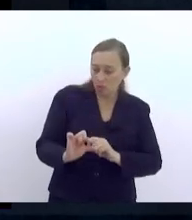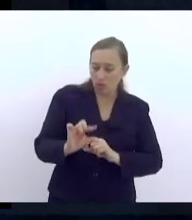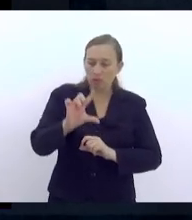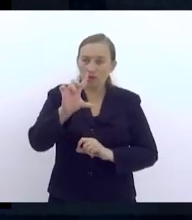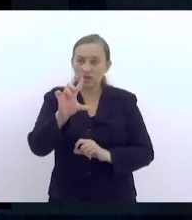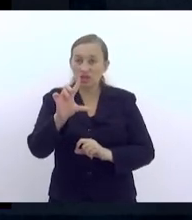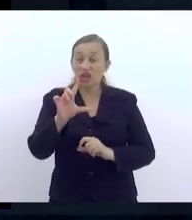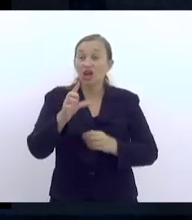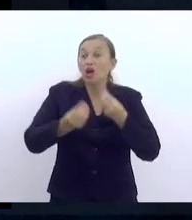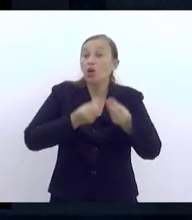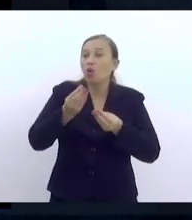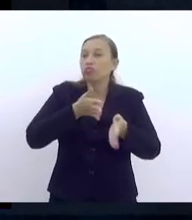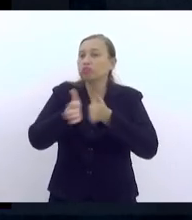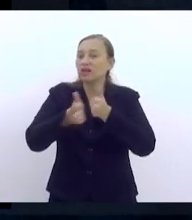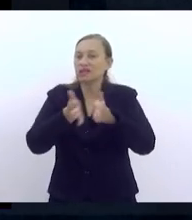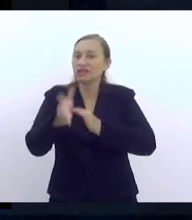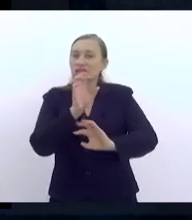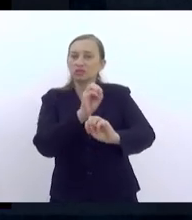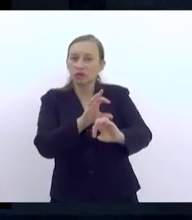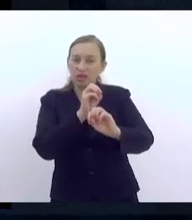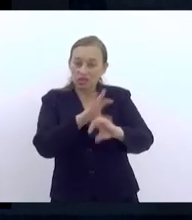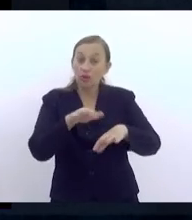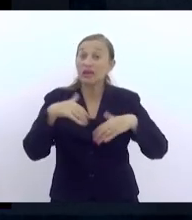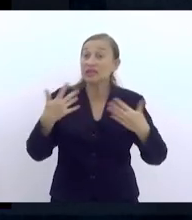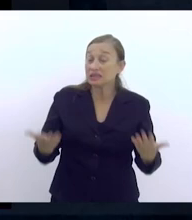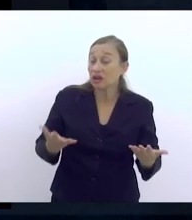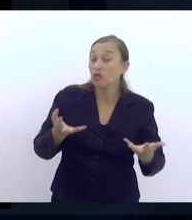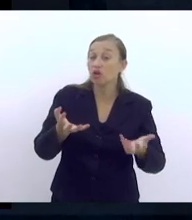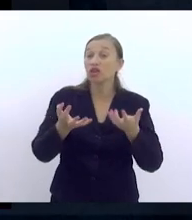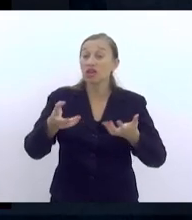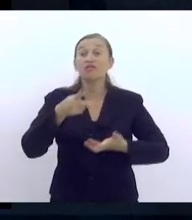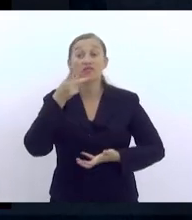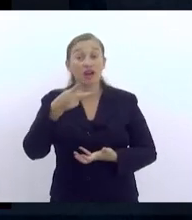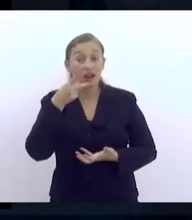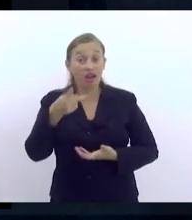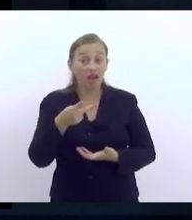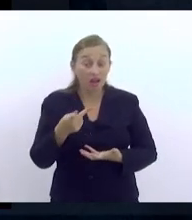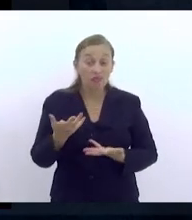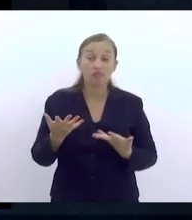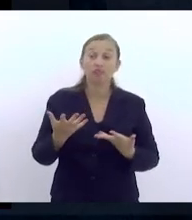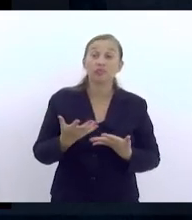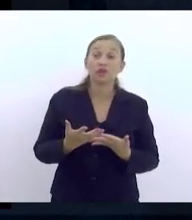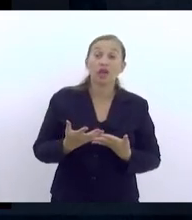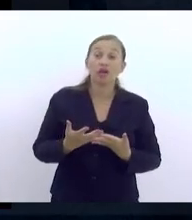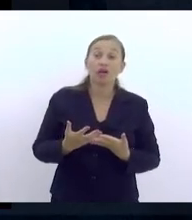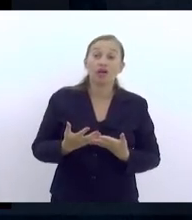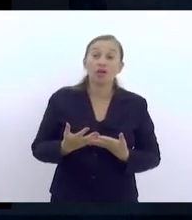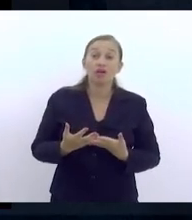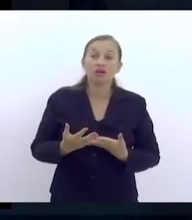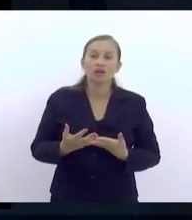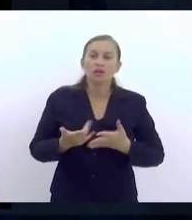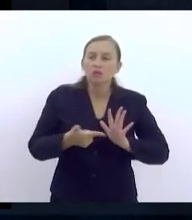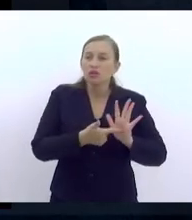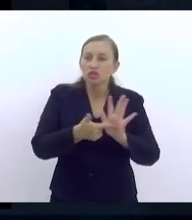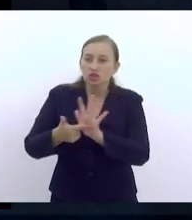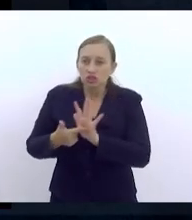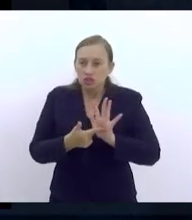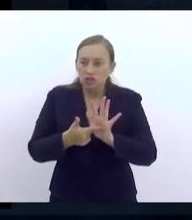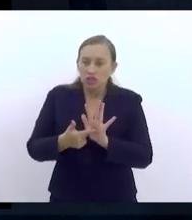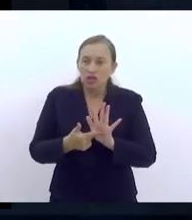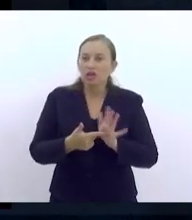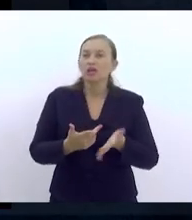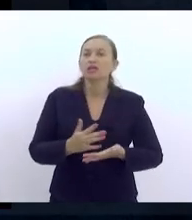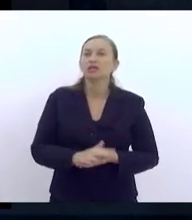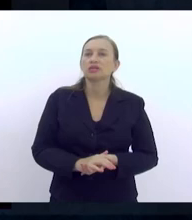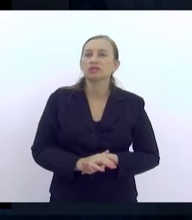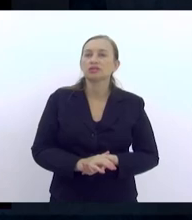acessa essa educação. E aí é disso que eu quero tentar trazer e falar